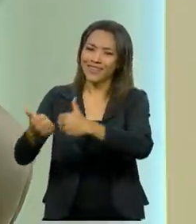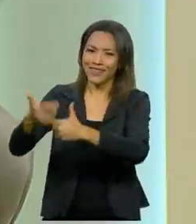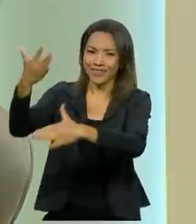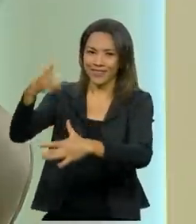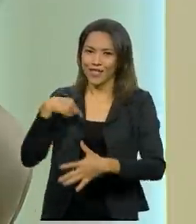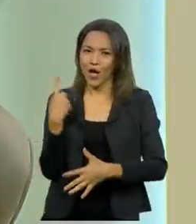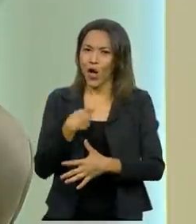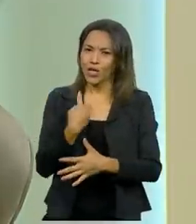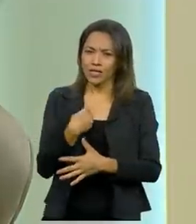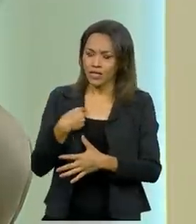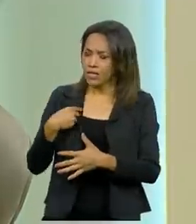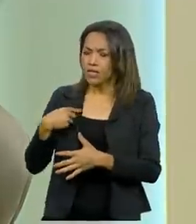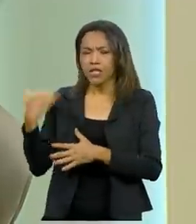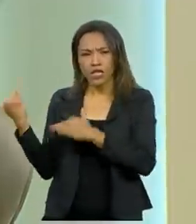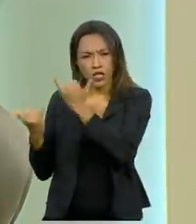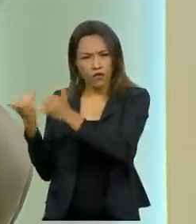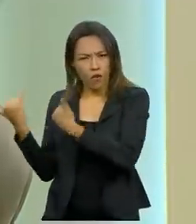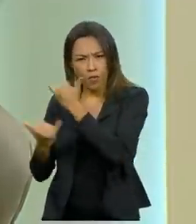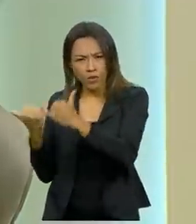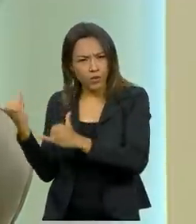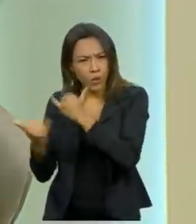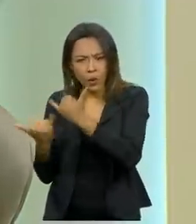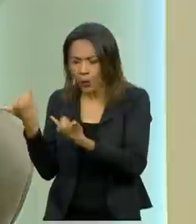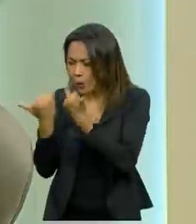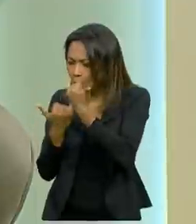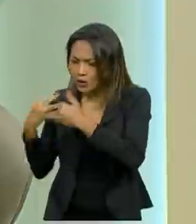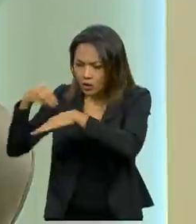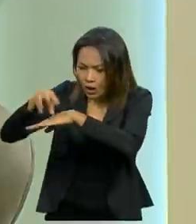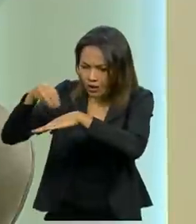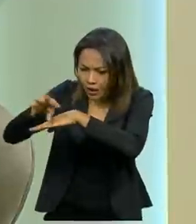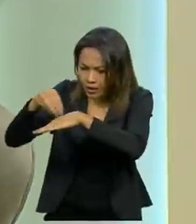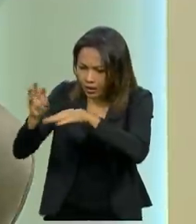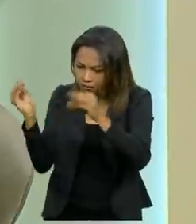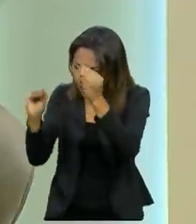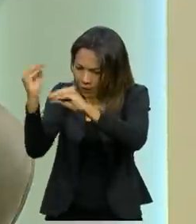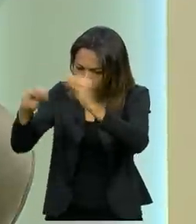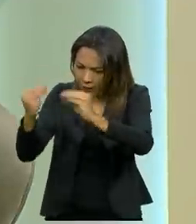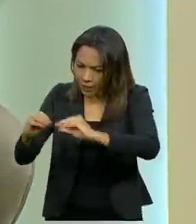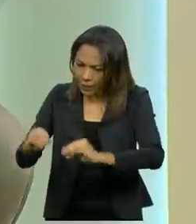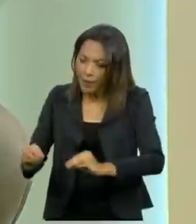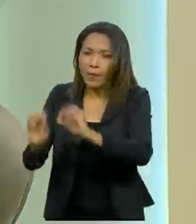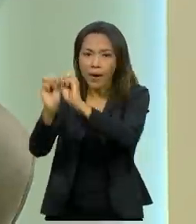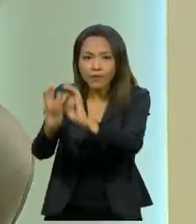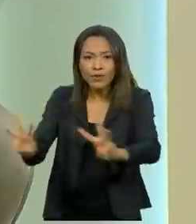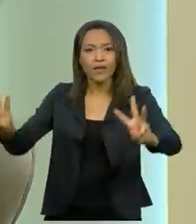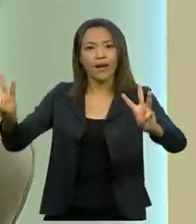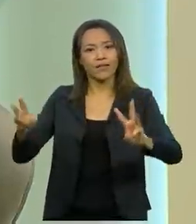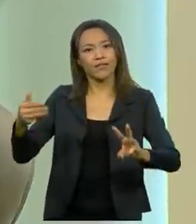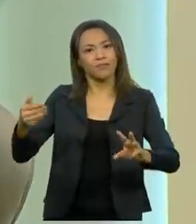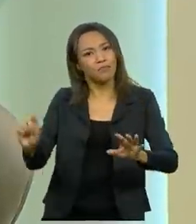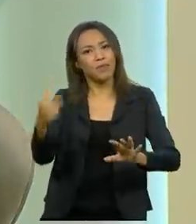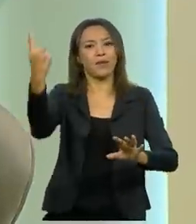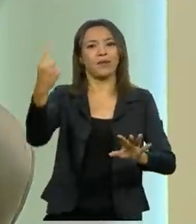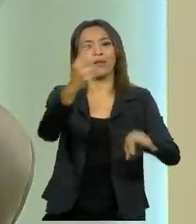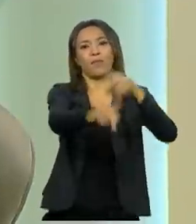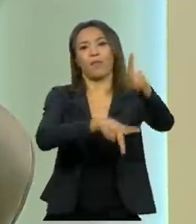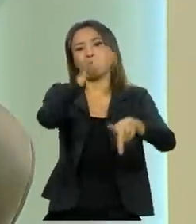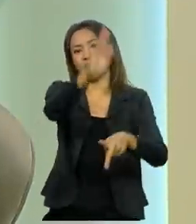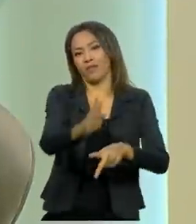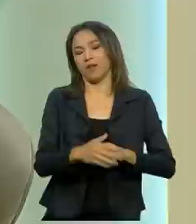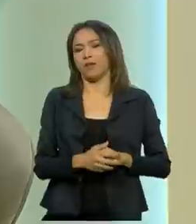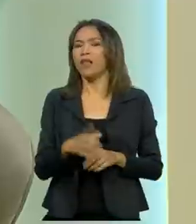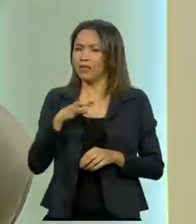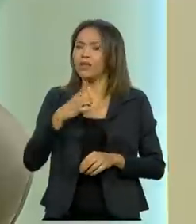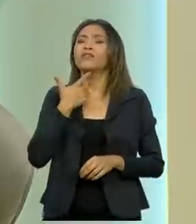passamos todas as notícias e todas as informações, primeira mão, para a população brasileira. Há um desejo muito forte